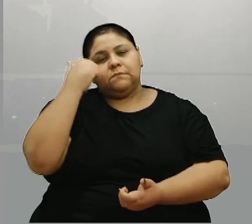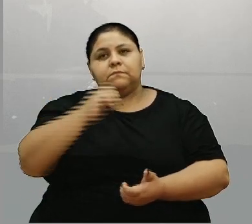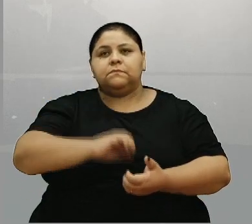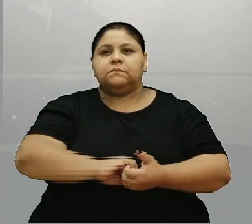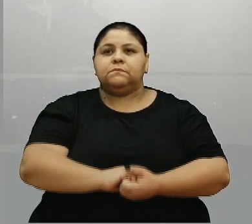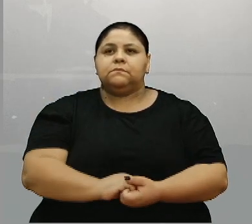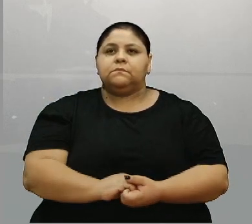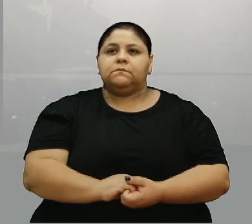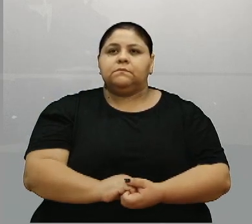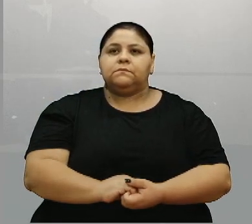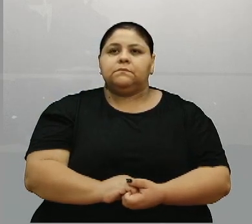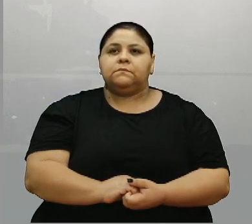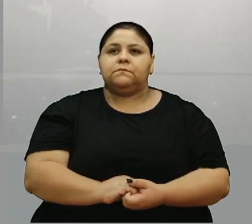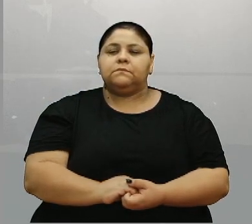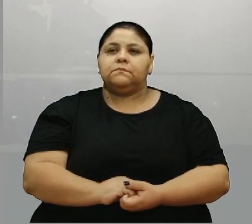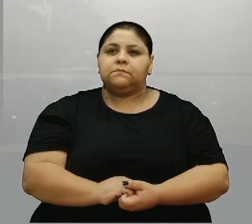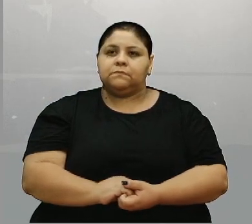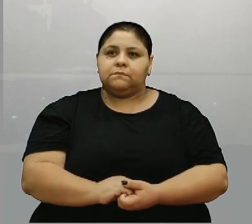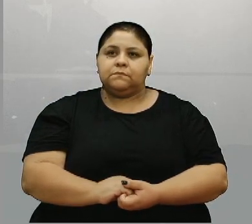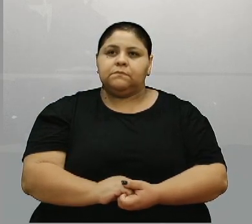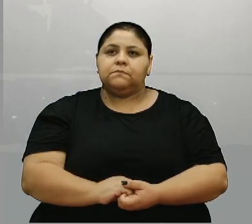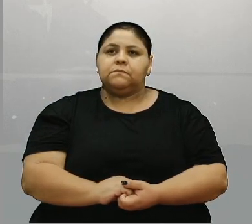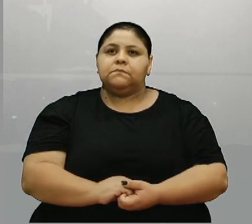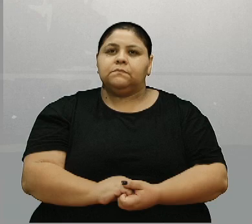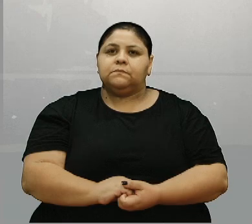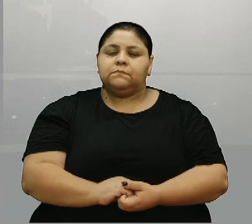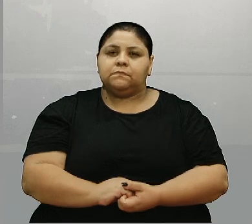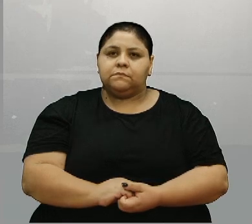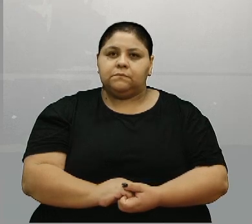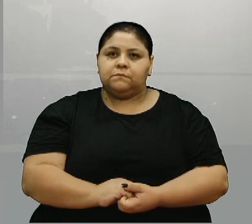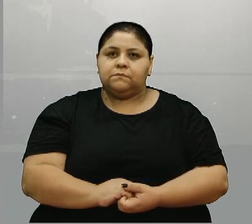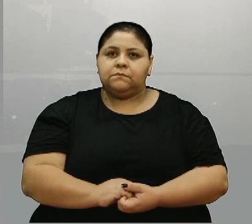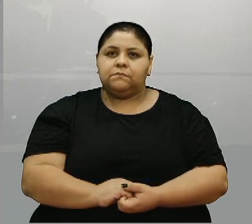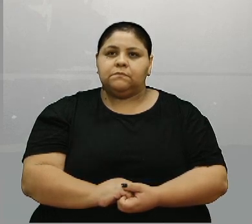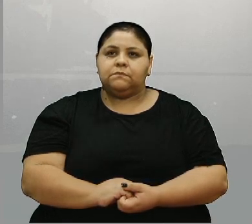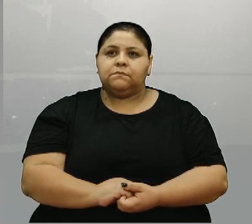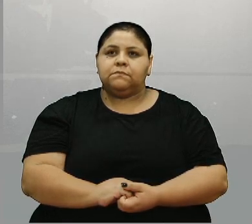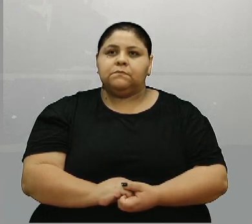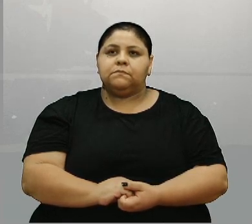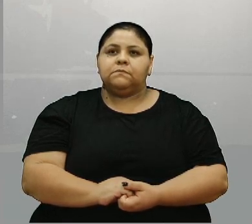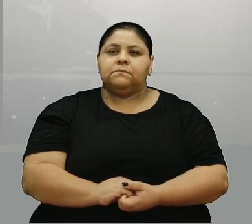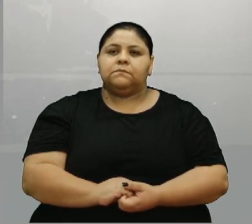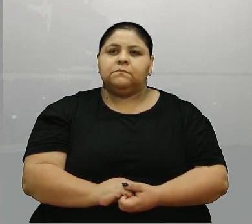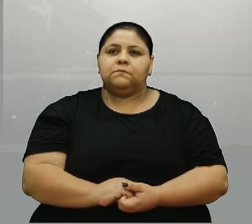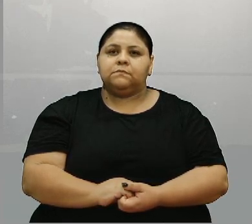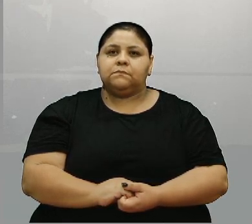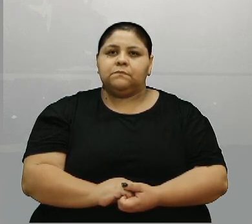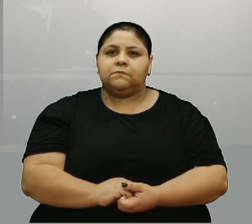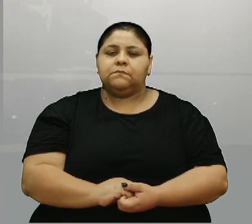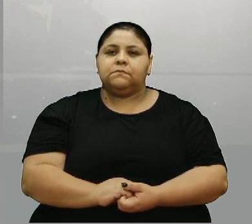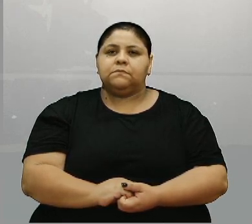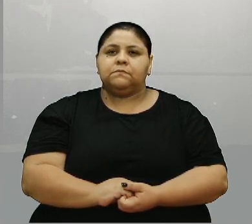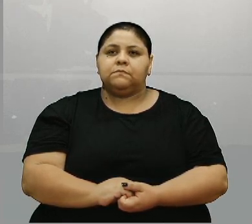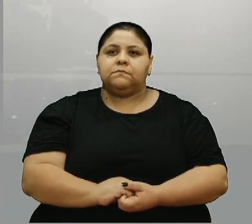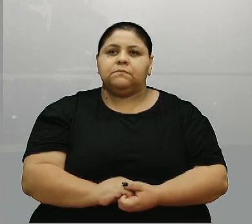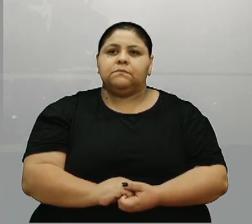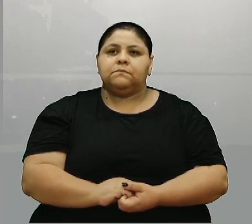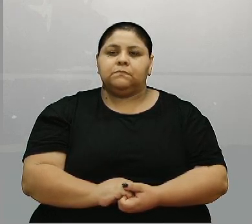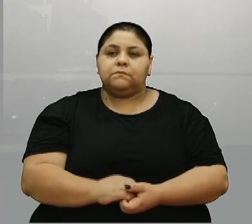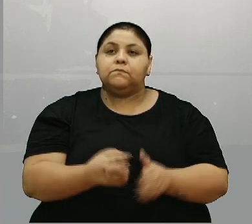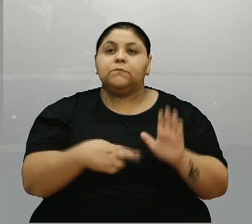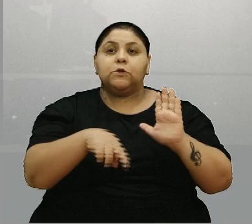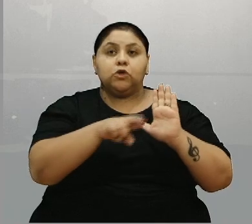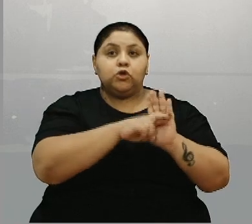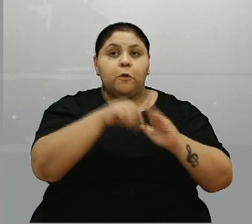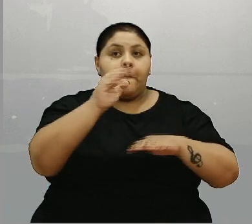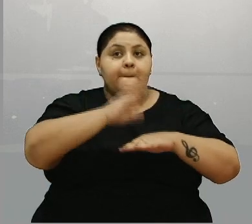total foi 19 milhões 762. A despesa total, 18 milhões 258, fazendo um resultado de